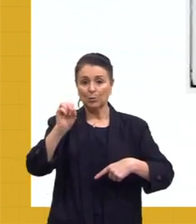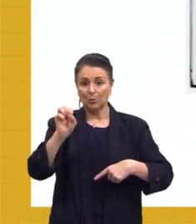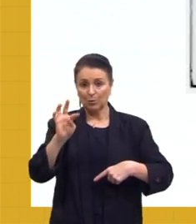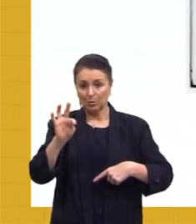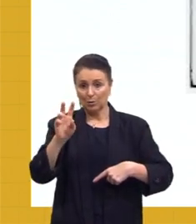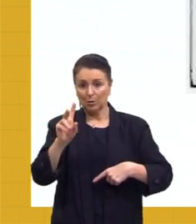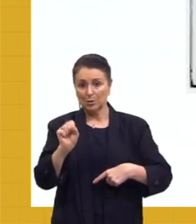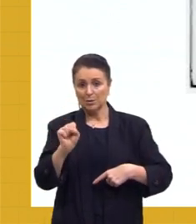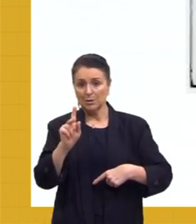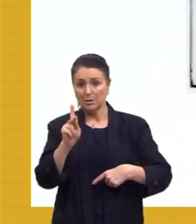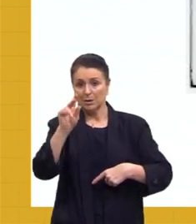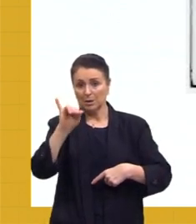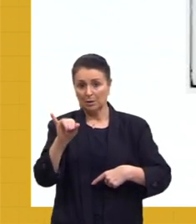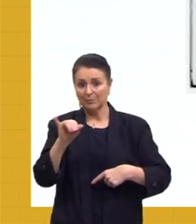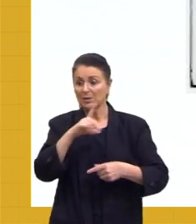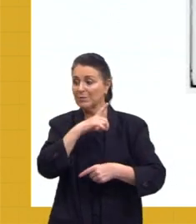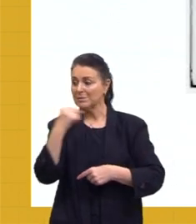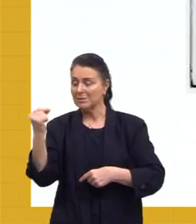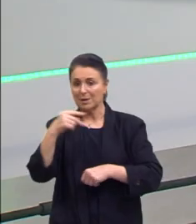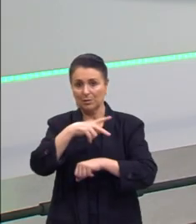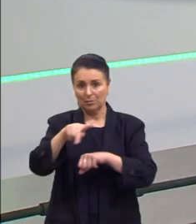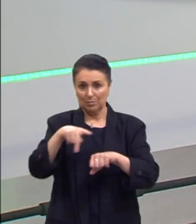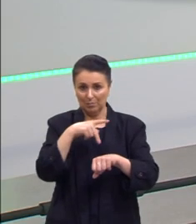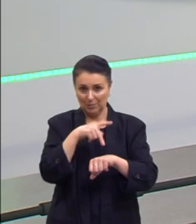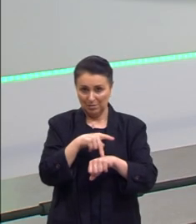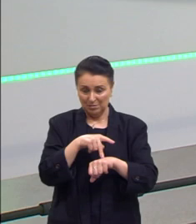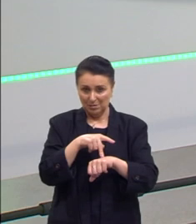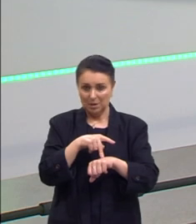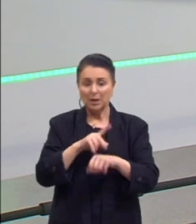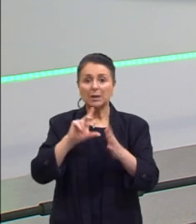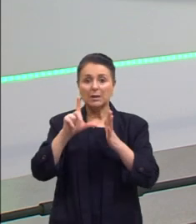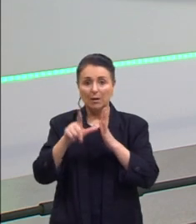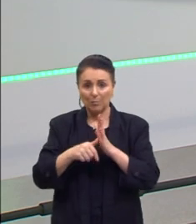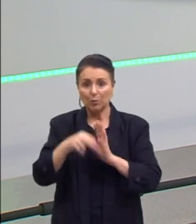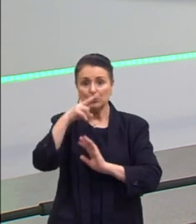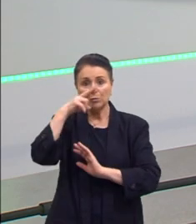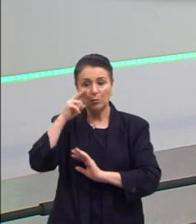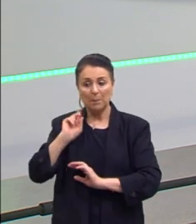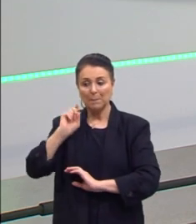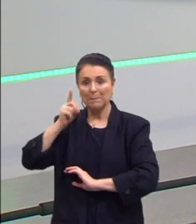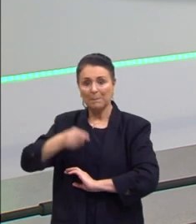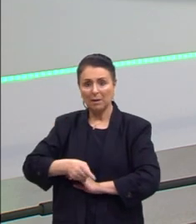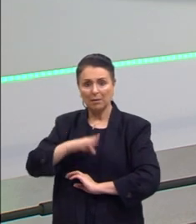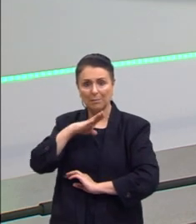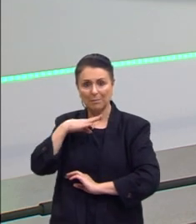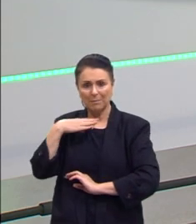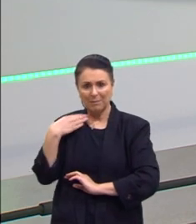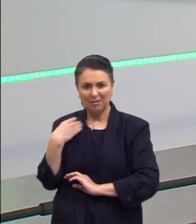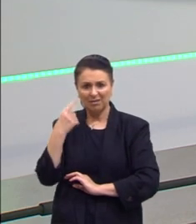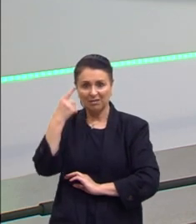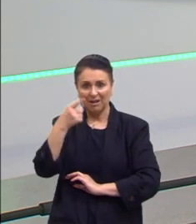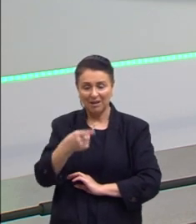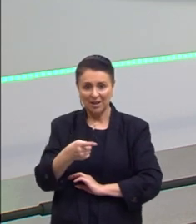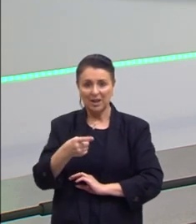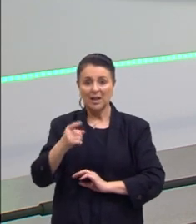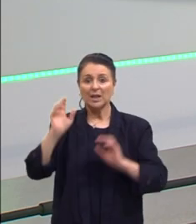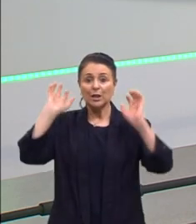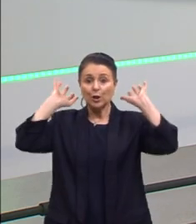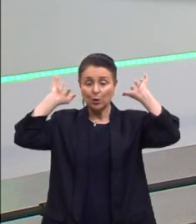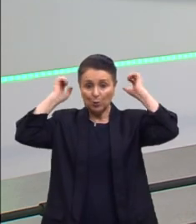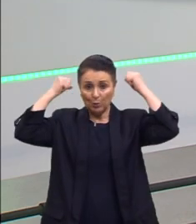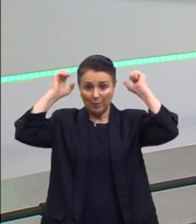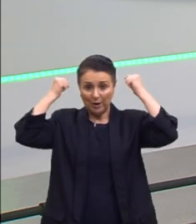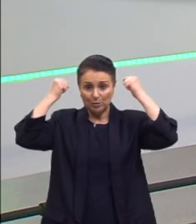sair em exílio para não ser morto. Mesmo assim, depois, o Stalin vai mandar matar o Trotsky no exílio, lá no México. Ele vai ser morto com uma